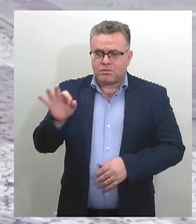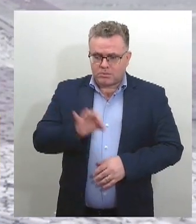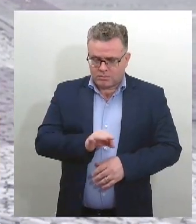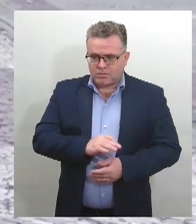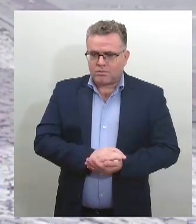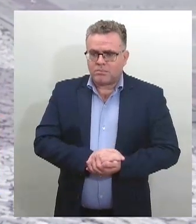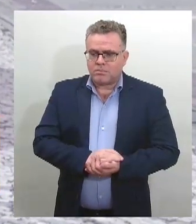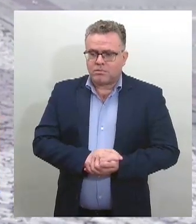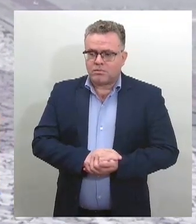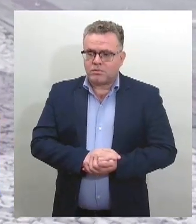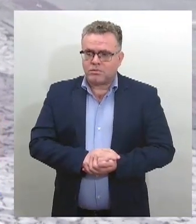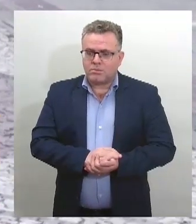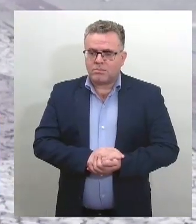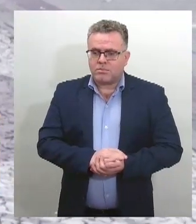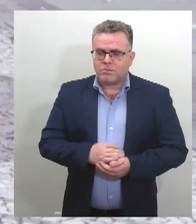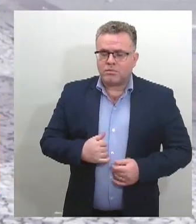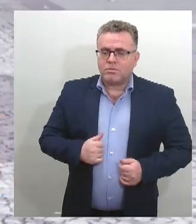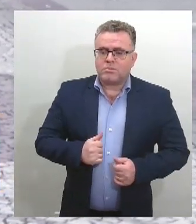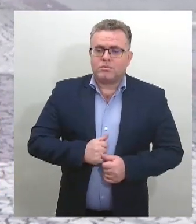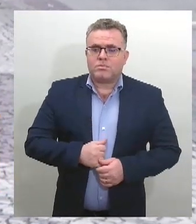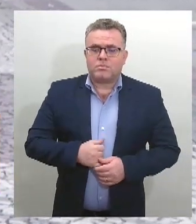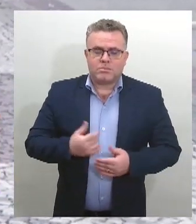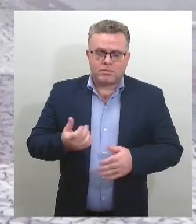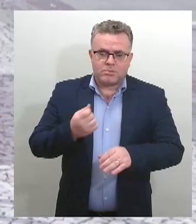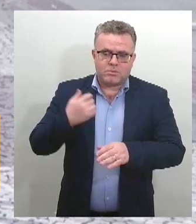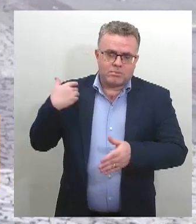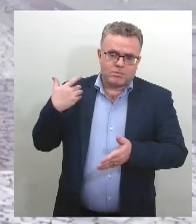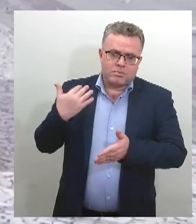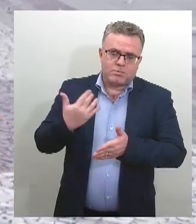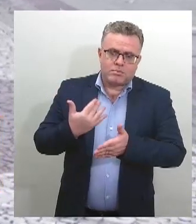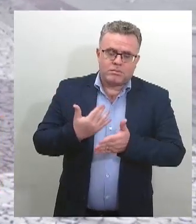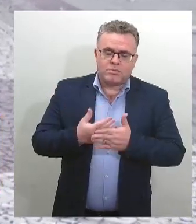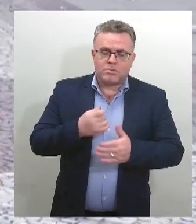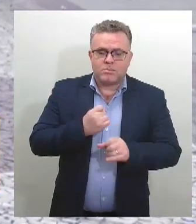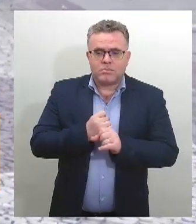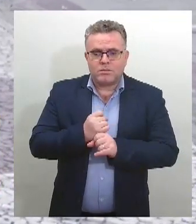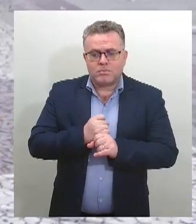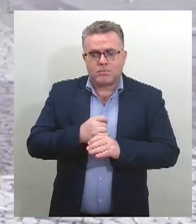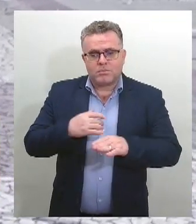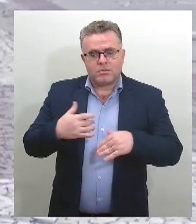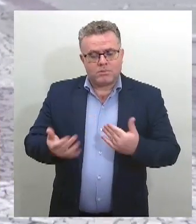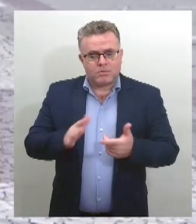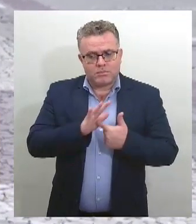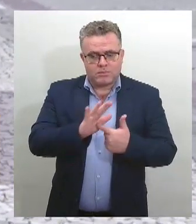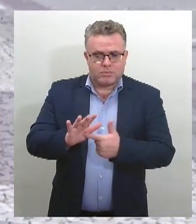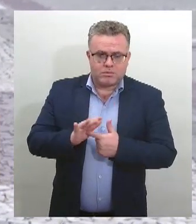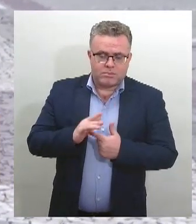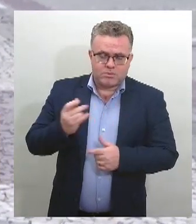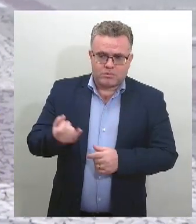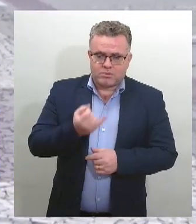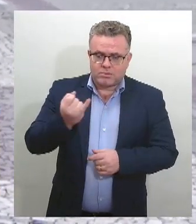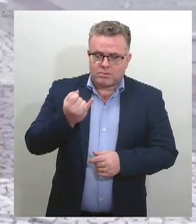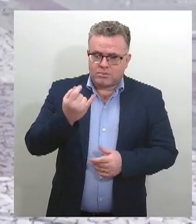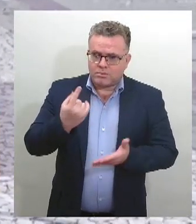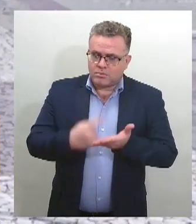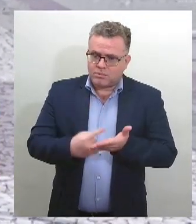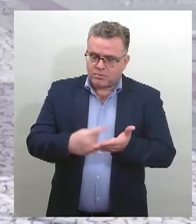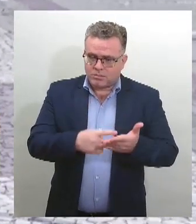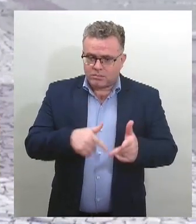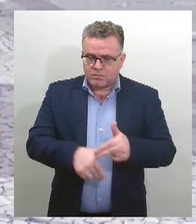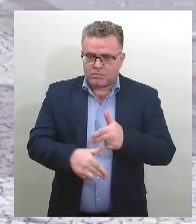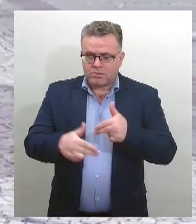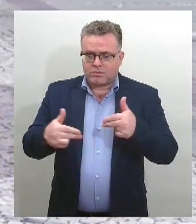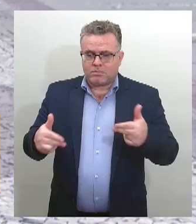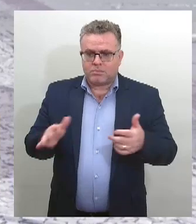Nos últimos anos, o Brasil tem testemunhado transformações marcantes em sua composição étnica, reveladas pelos